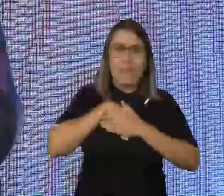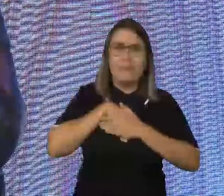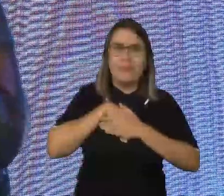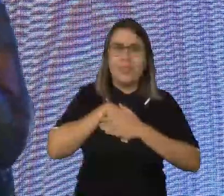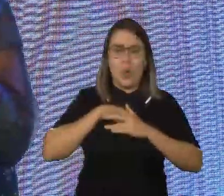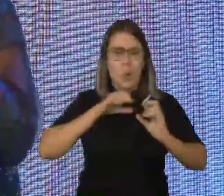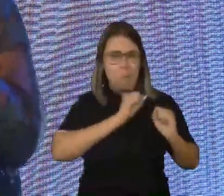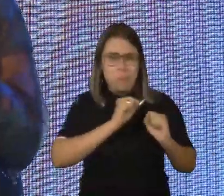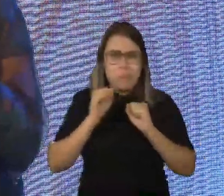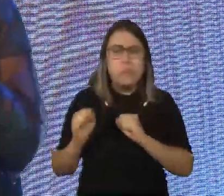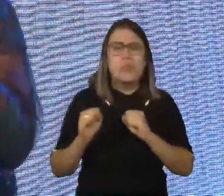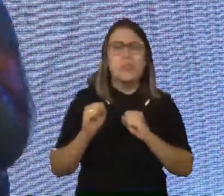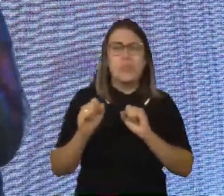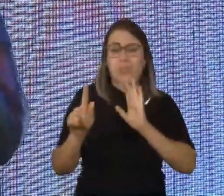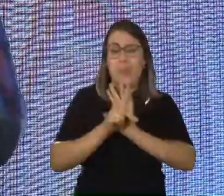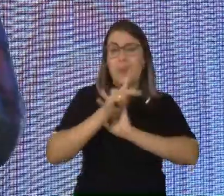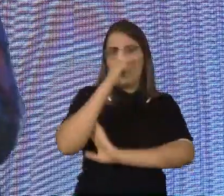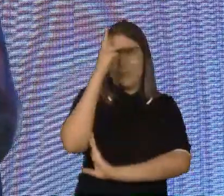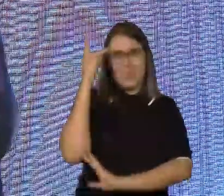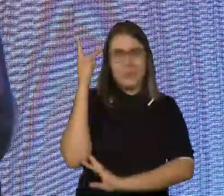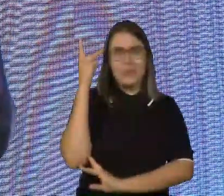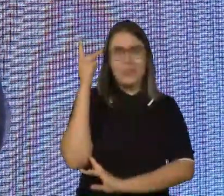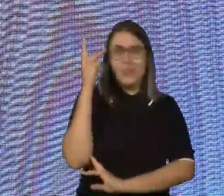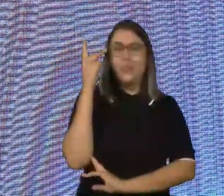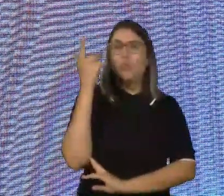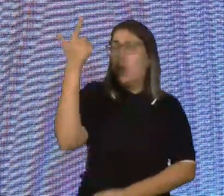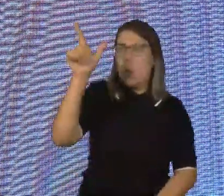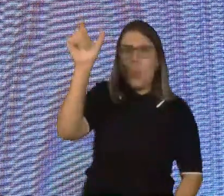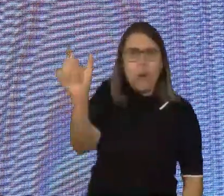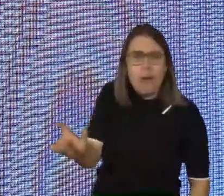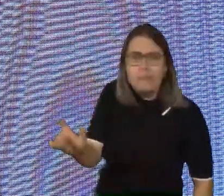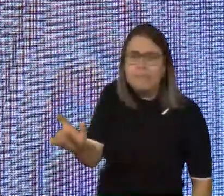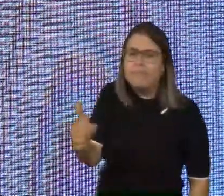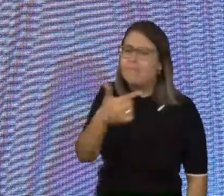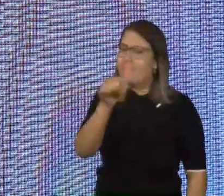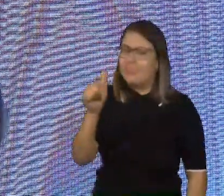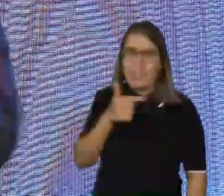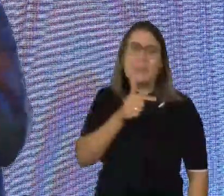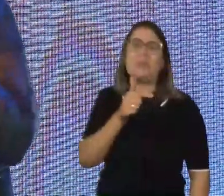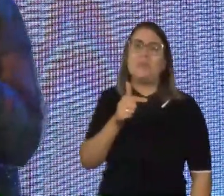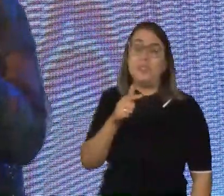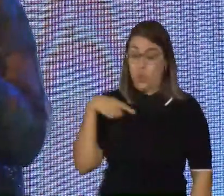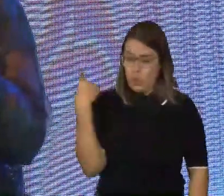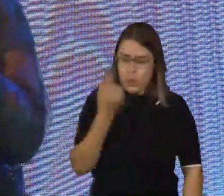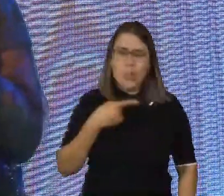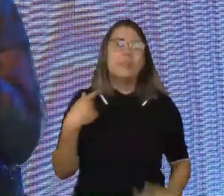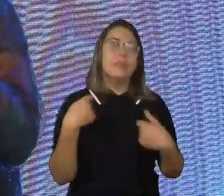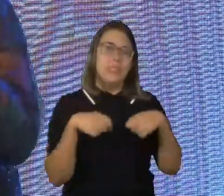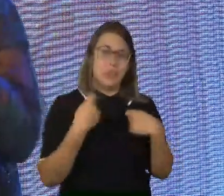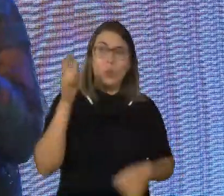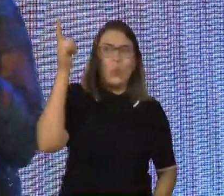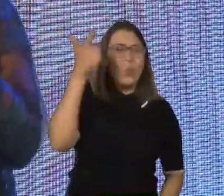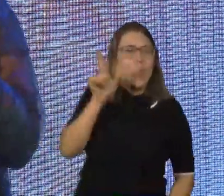É um poder da própria pessoa. Não é o outro que dá. Esse outro somos nós. O